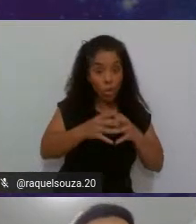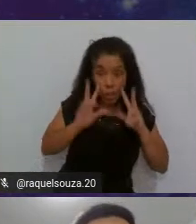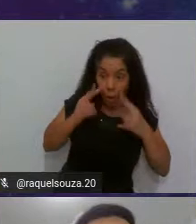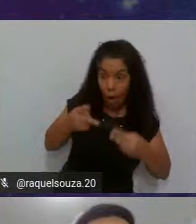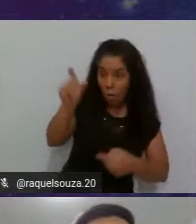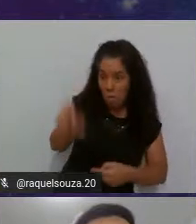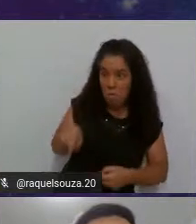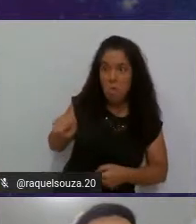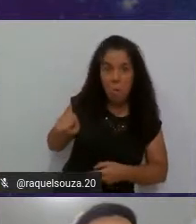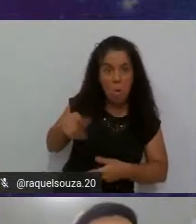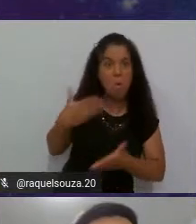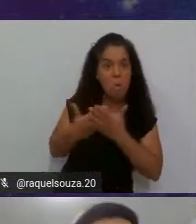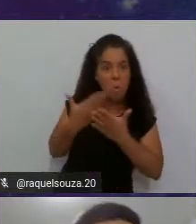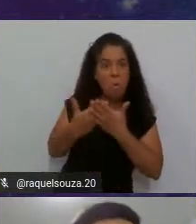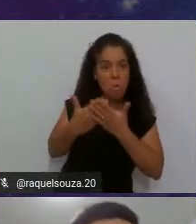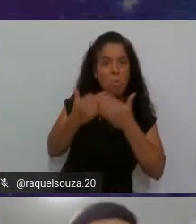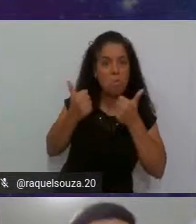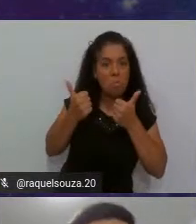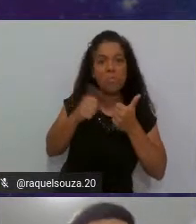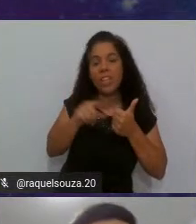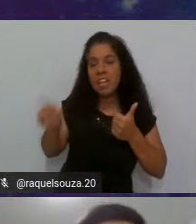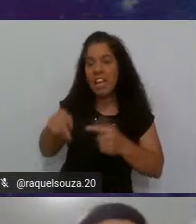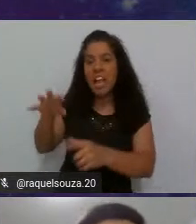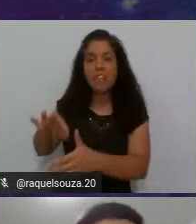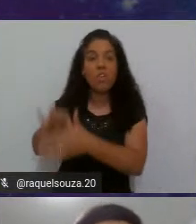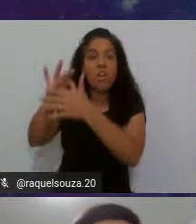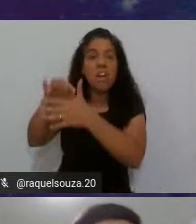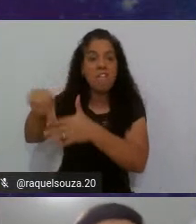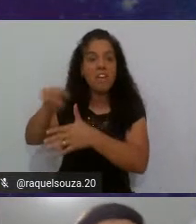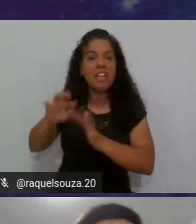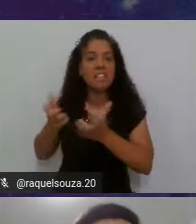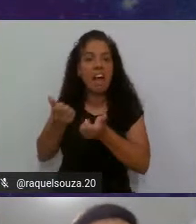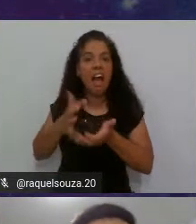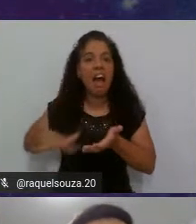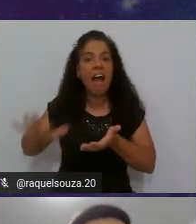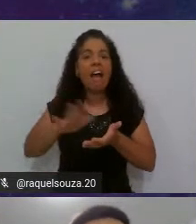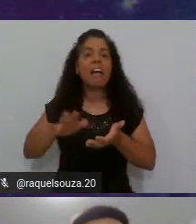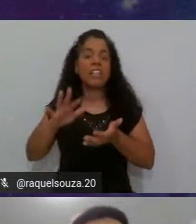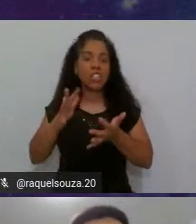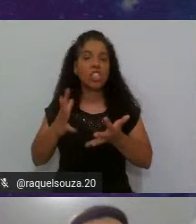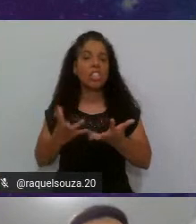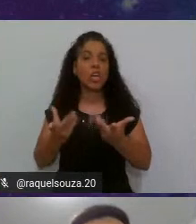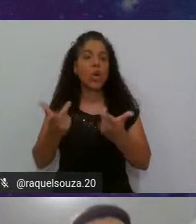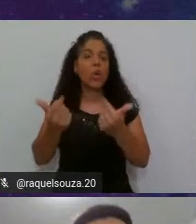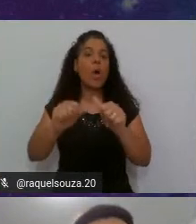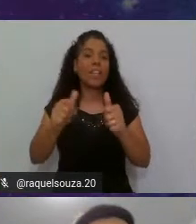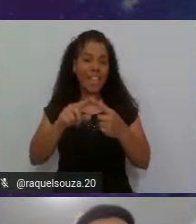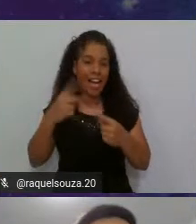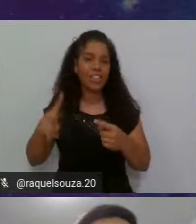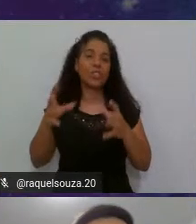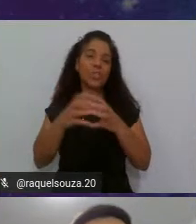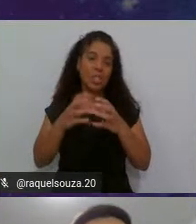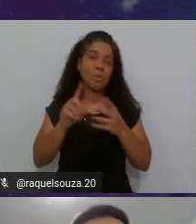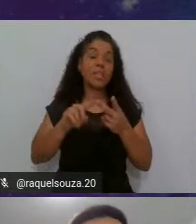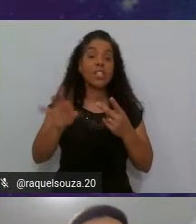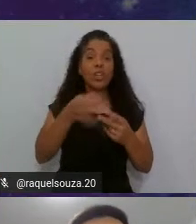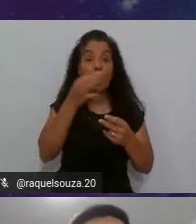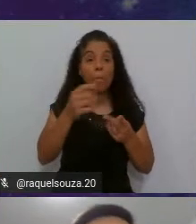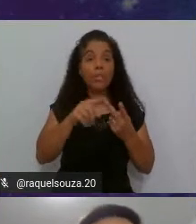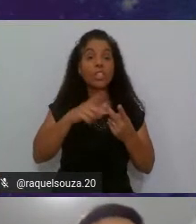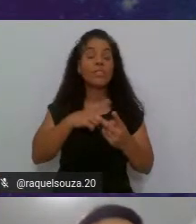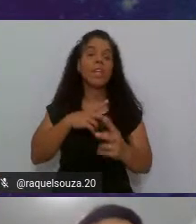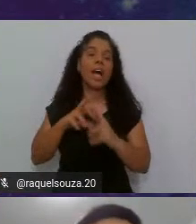porque ele se tornou uma referência dentro da área de qualidade no time dele. E não apenas do ponto de vista de, ah, uma